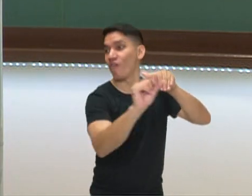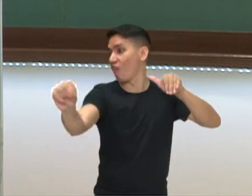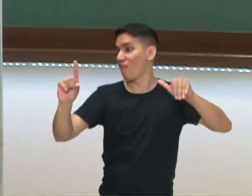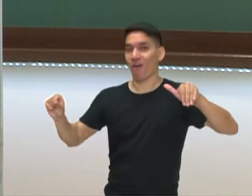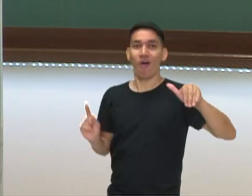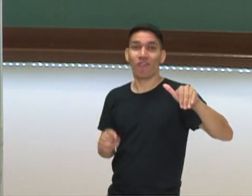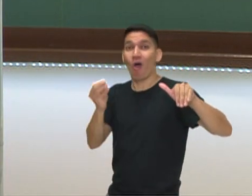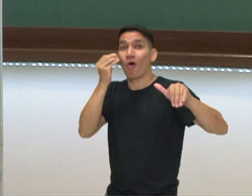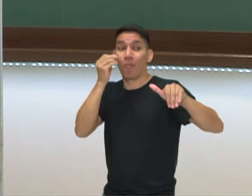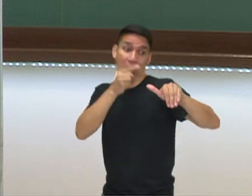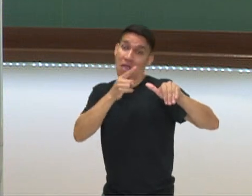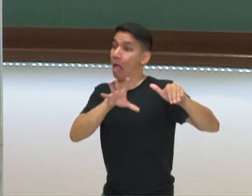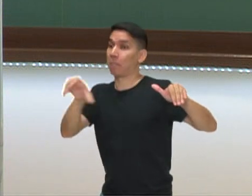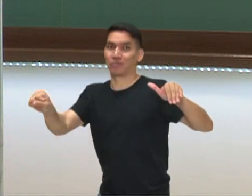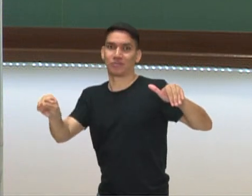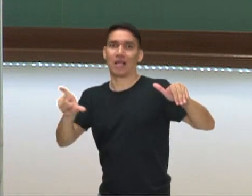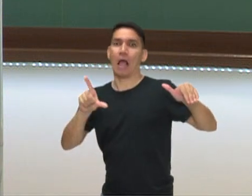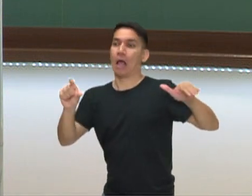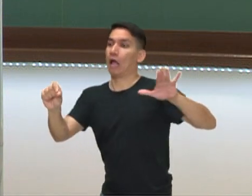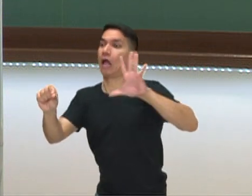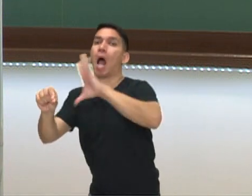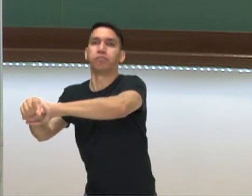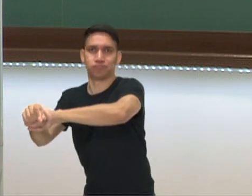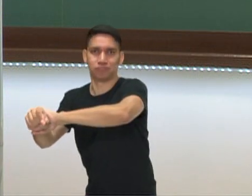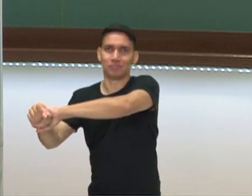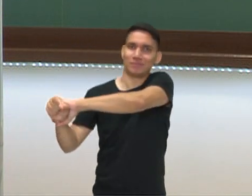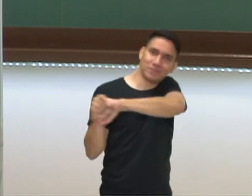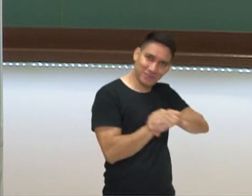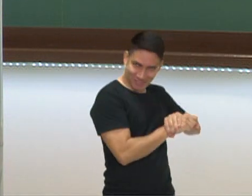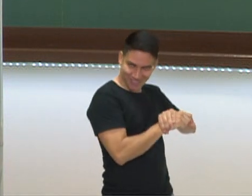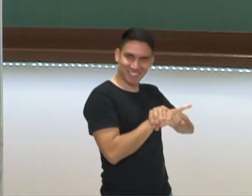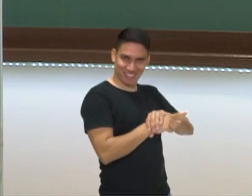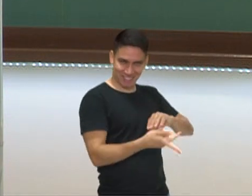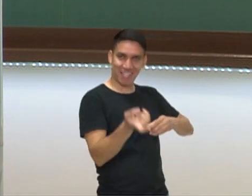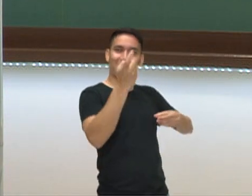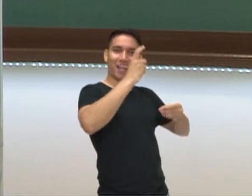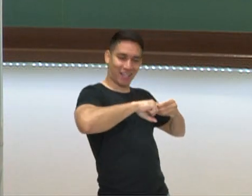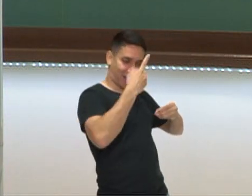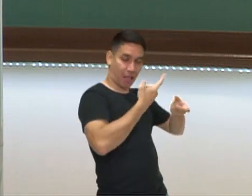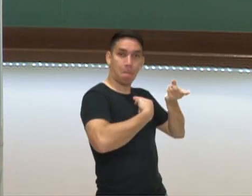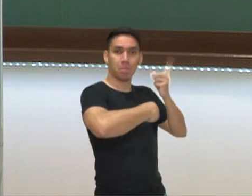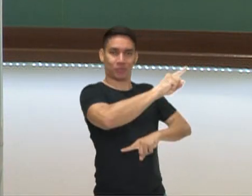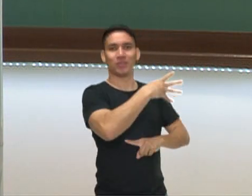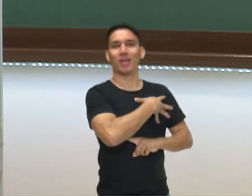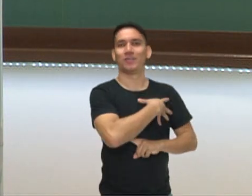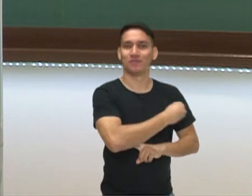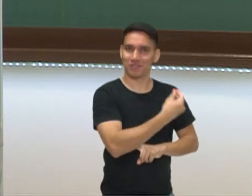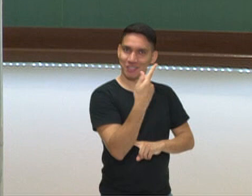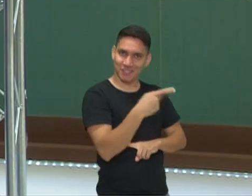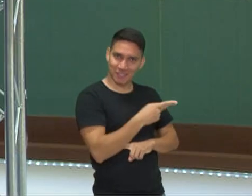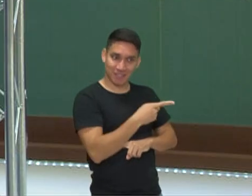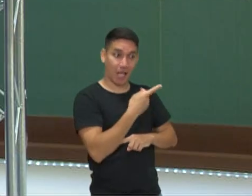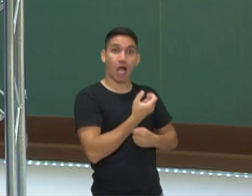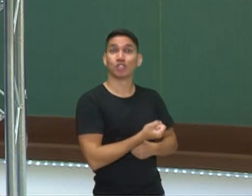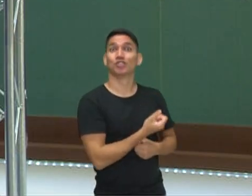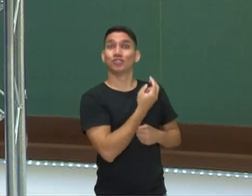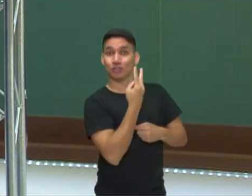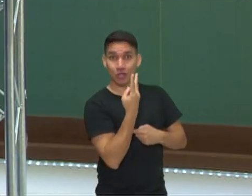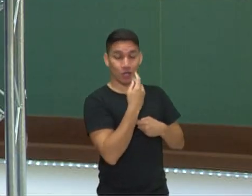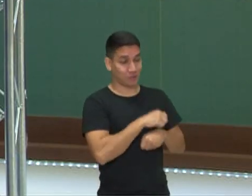correm, tentam se proteger. E quando o gavião consegue pegar esses pássaros, ele leva para o seu ninho. Tornando assim